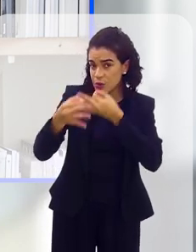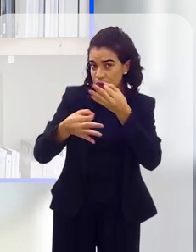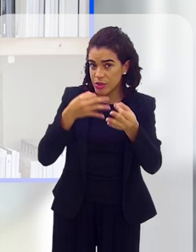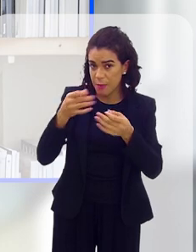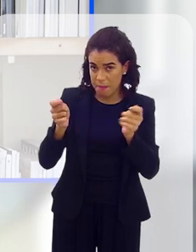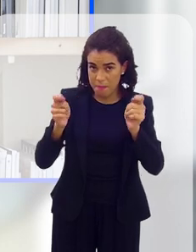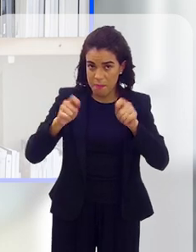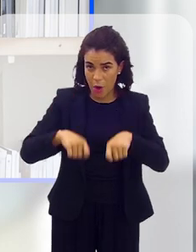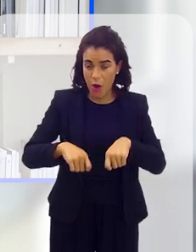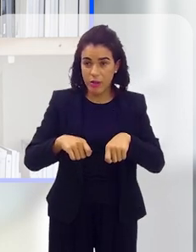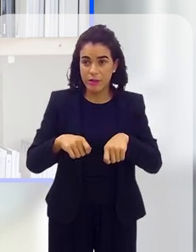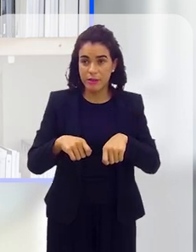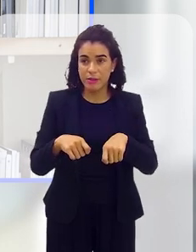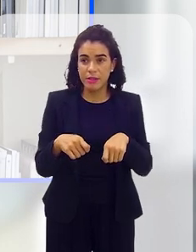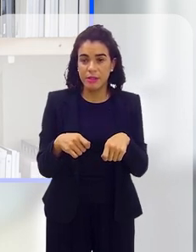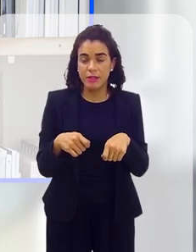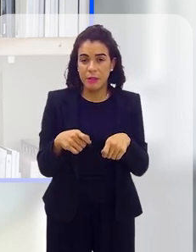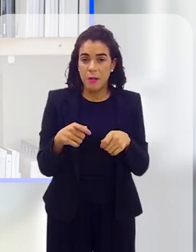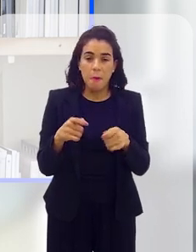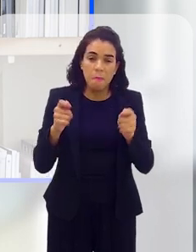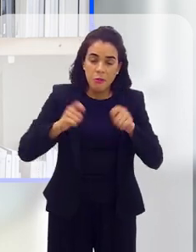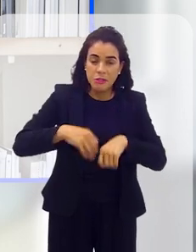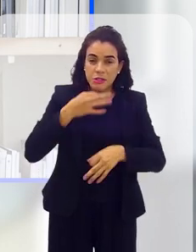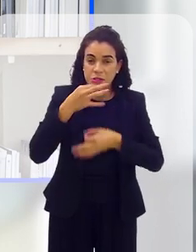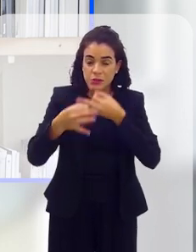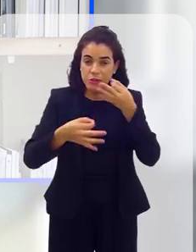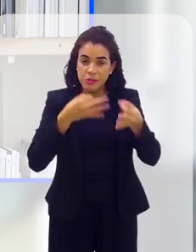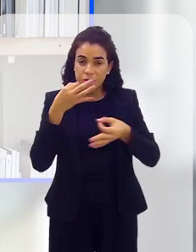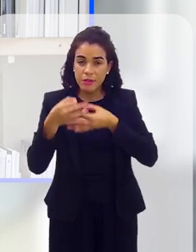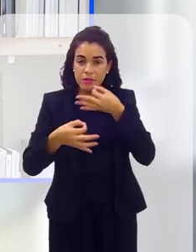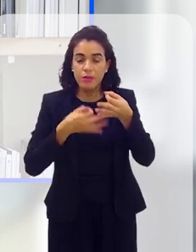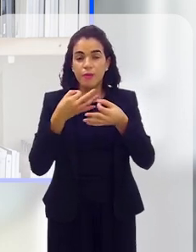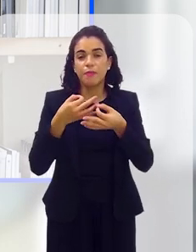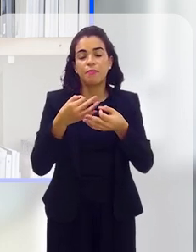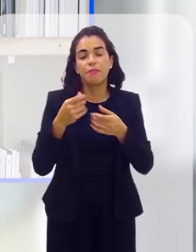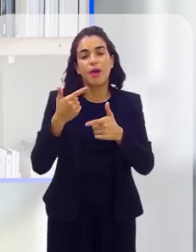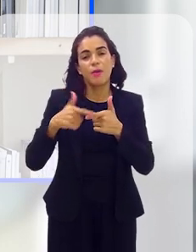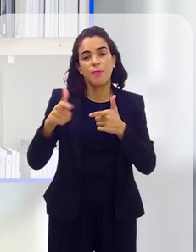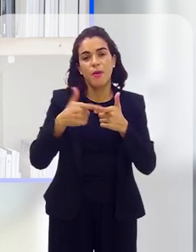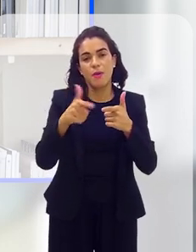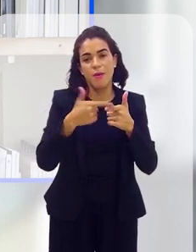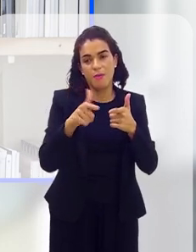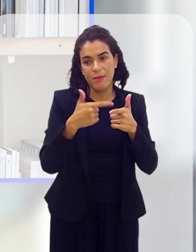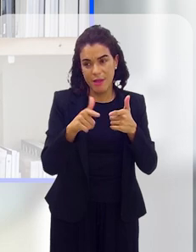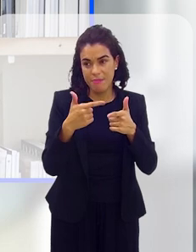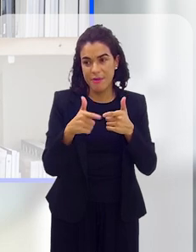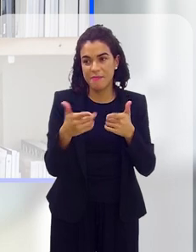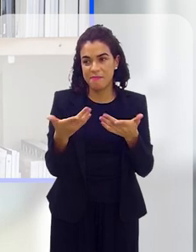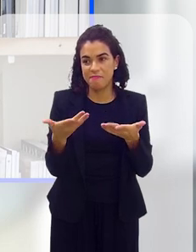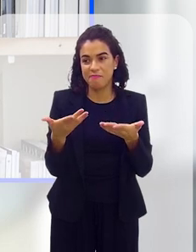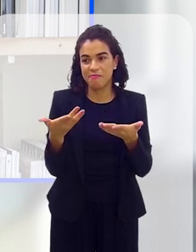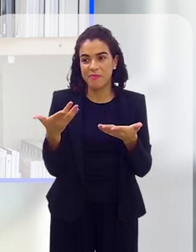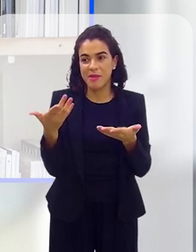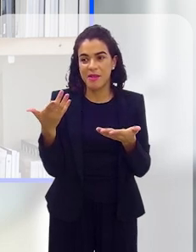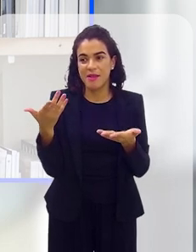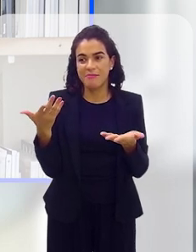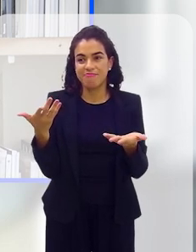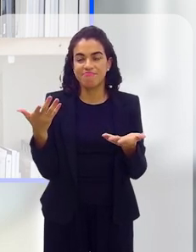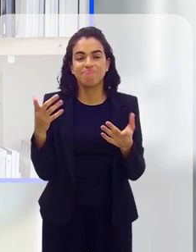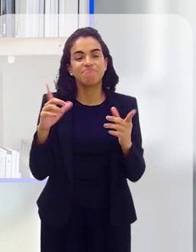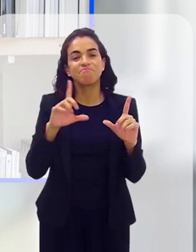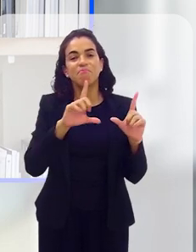vocês dessem uma breve sugestão, se é que vocês têm alguma possível sugestão para que esse problema ele,